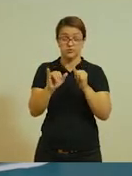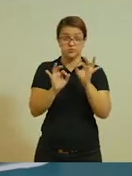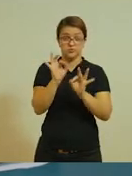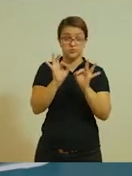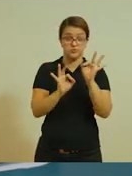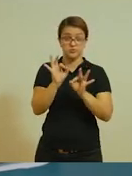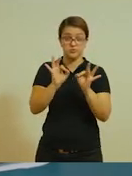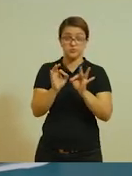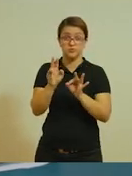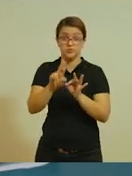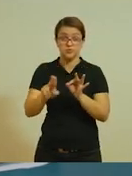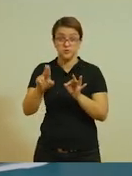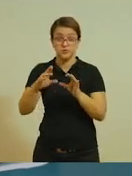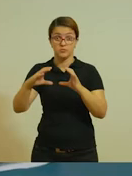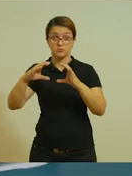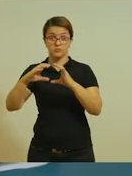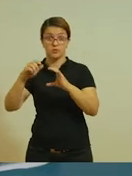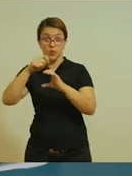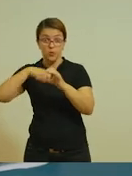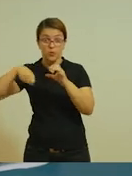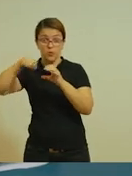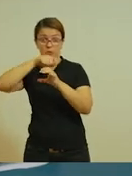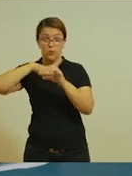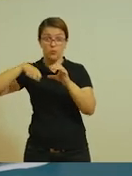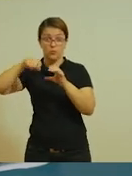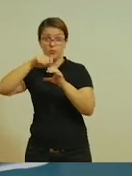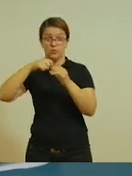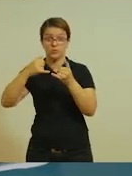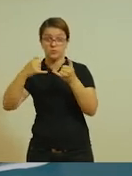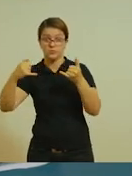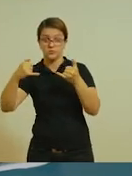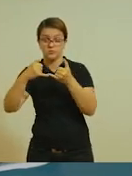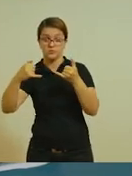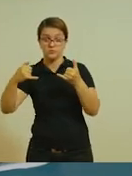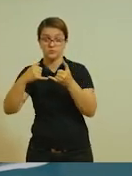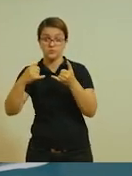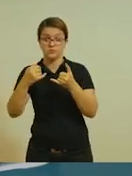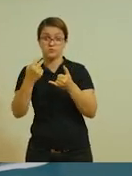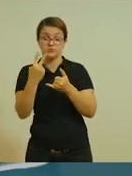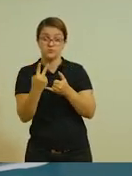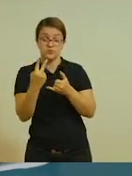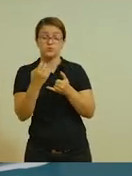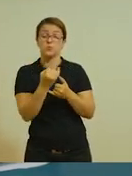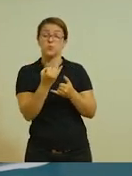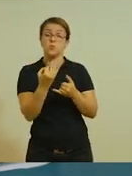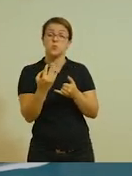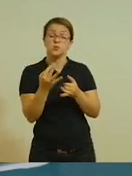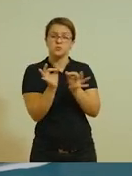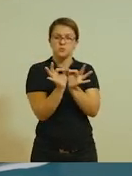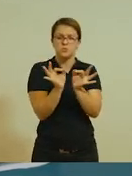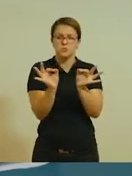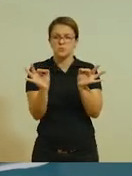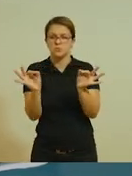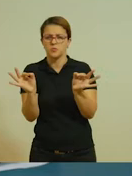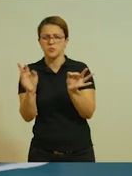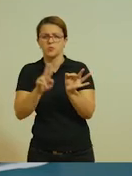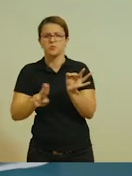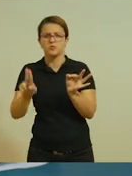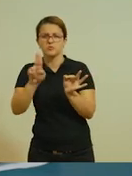de mais dois rolos do mesmo tamanho para instalação. No total, quantos metros de fio irei utilizar?